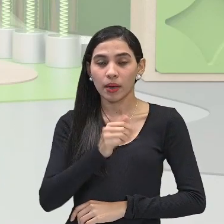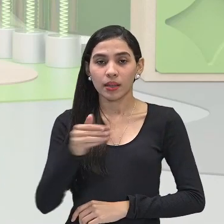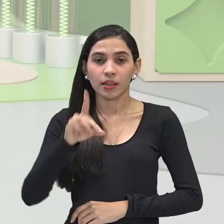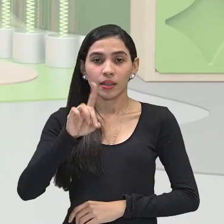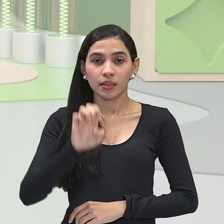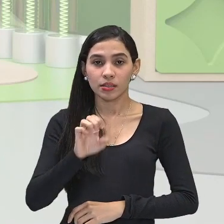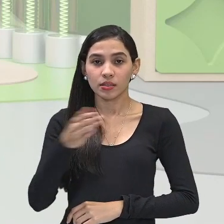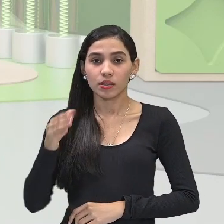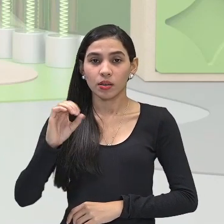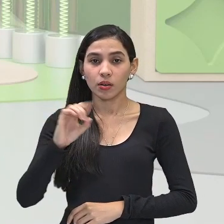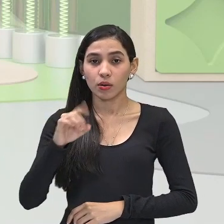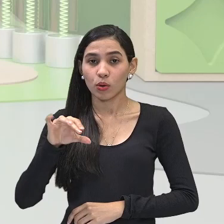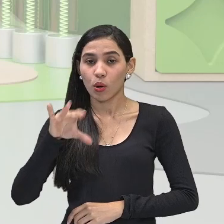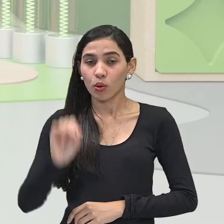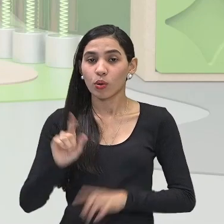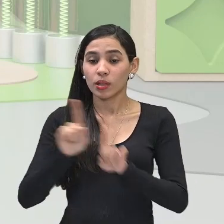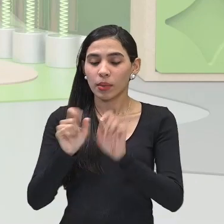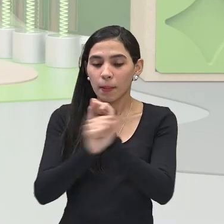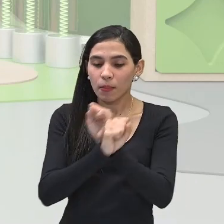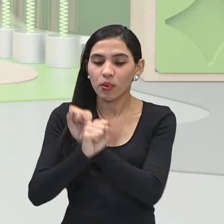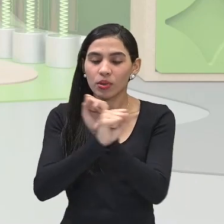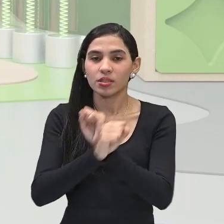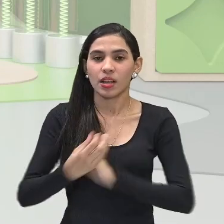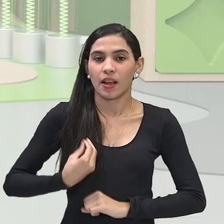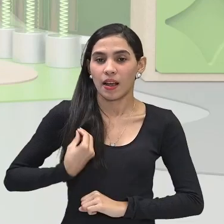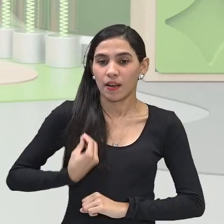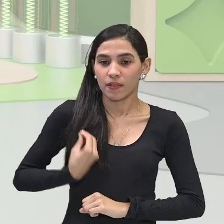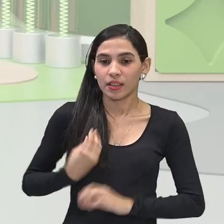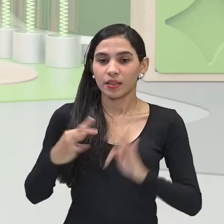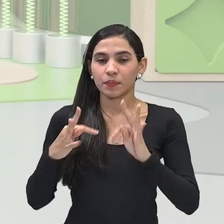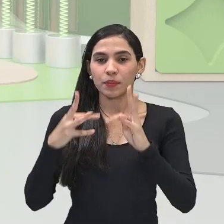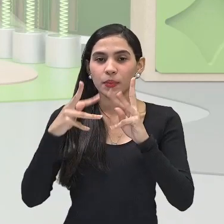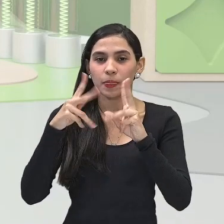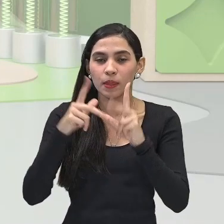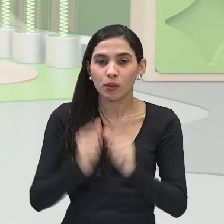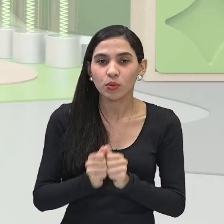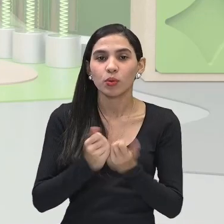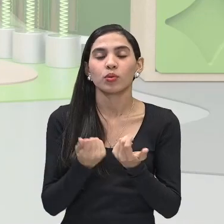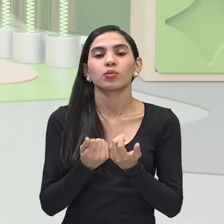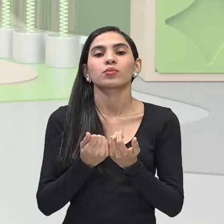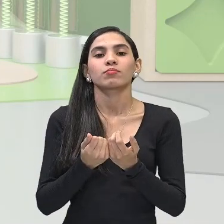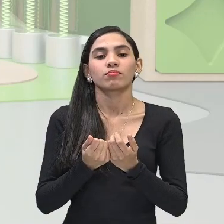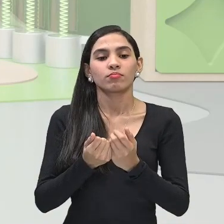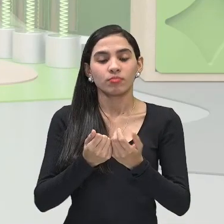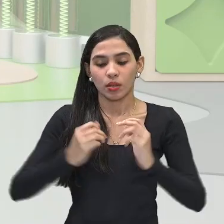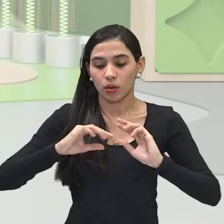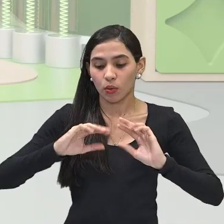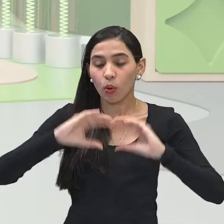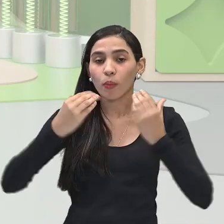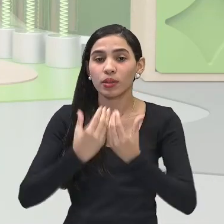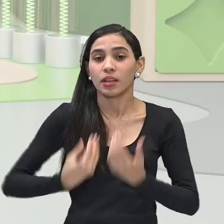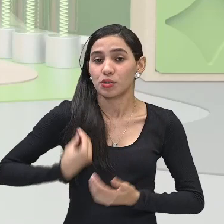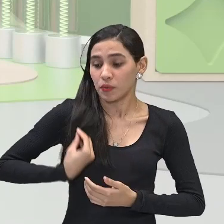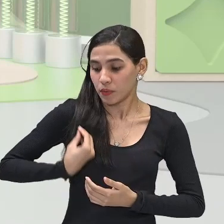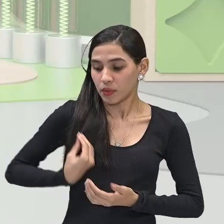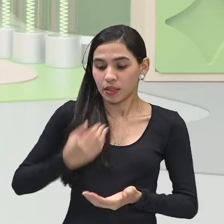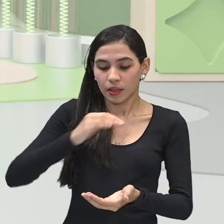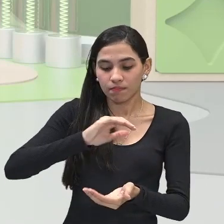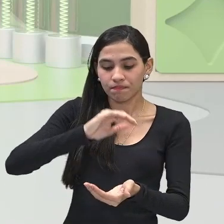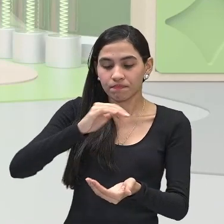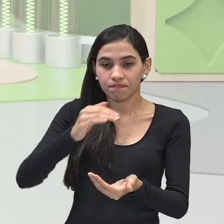proteger a vida de todos os seres vivos que estão na superfície